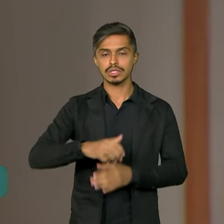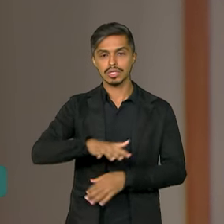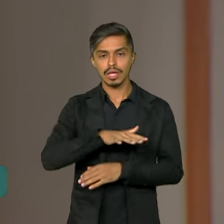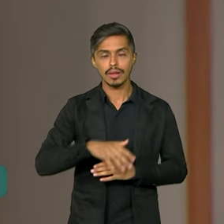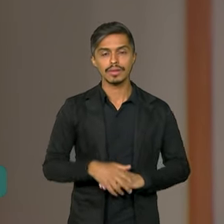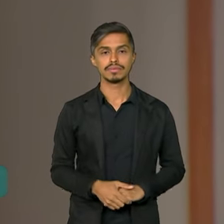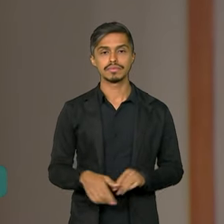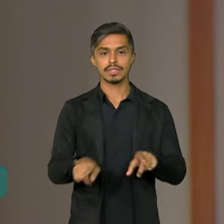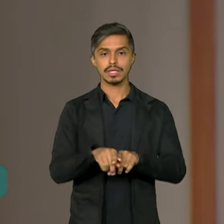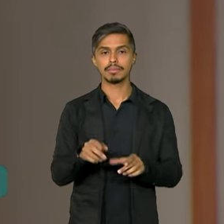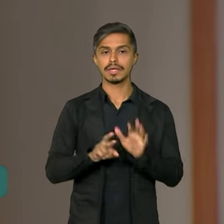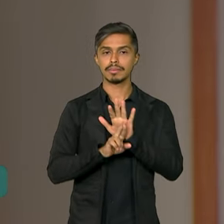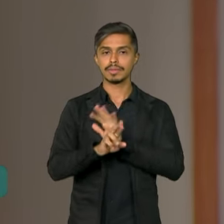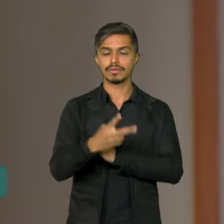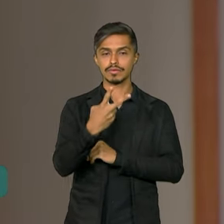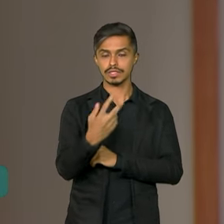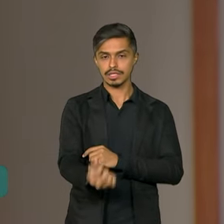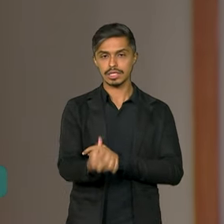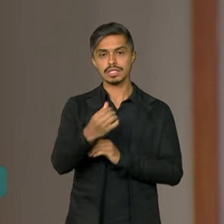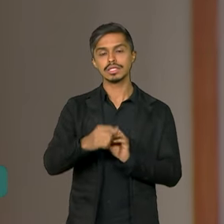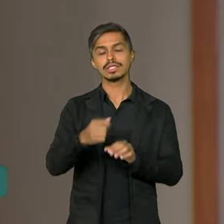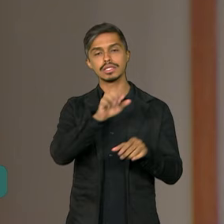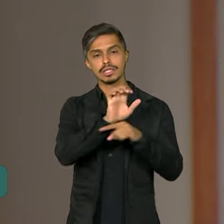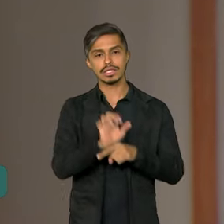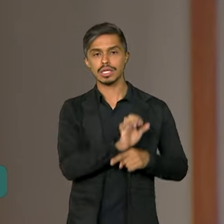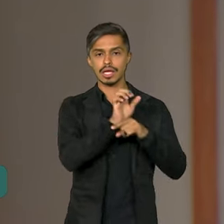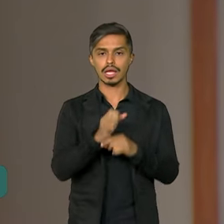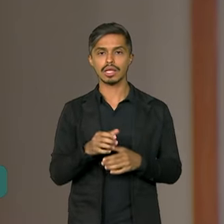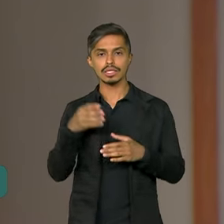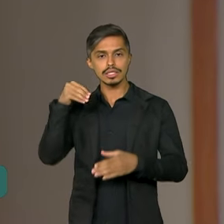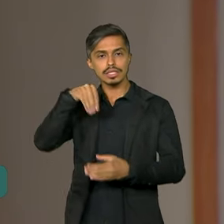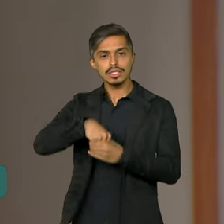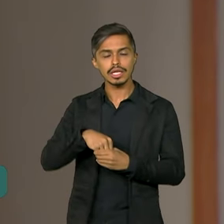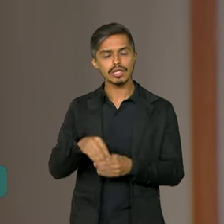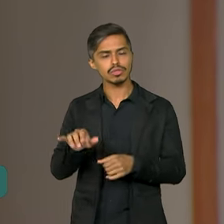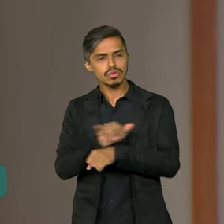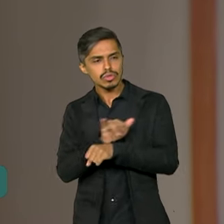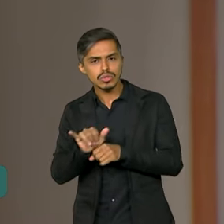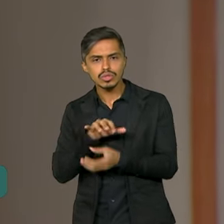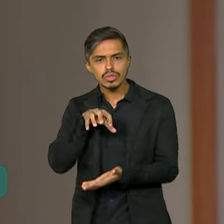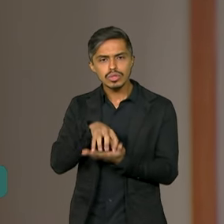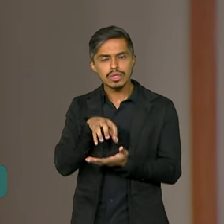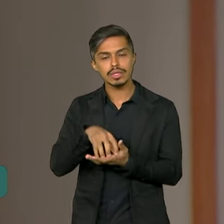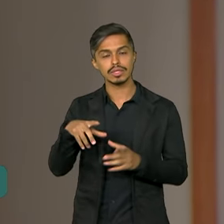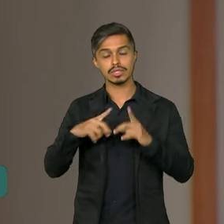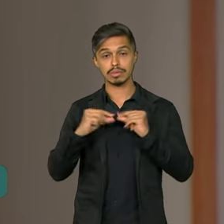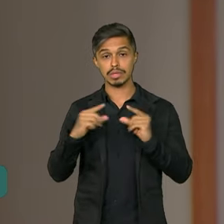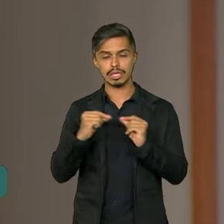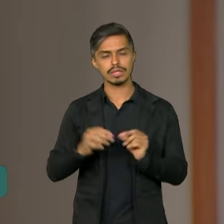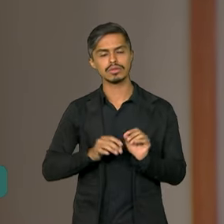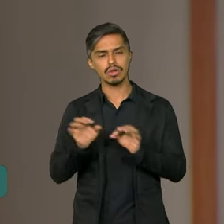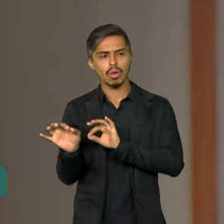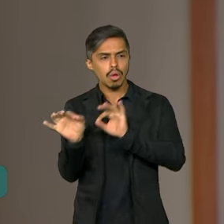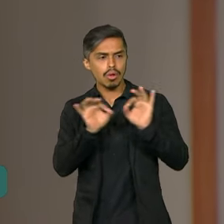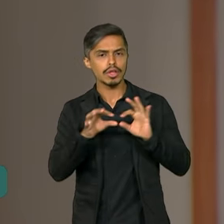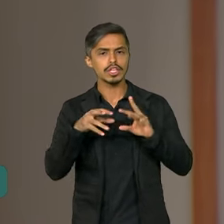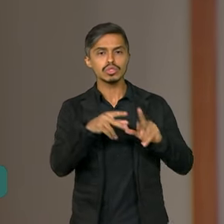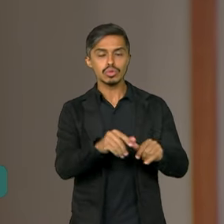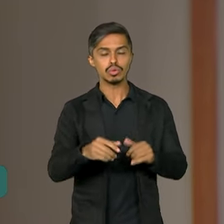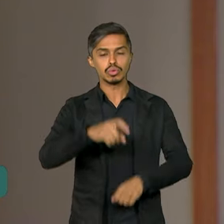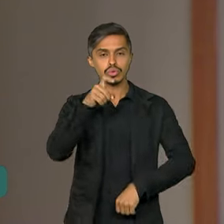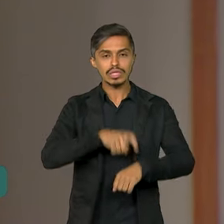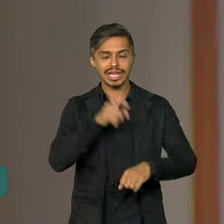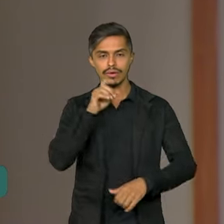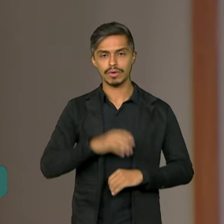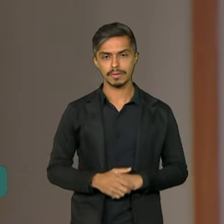26 estados estarão no Centro Integrado de Comando e Controle Nacional em Brasília para acompanhar o pleito em tempo real.